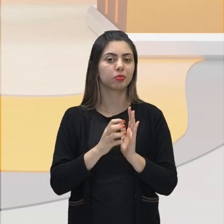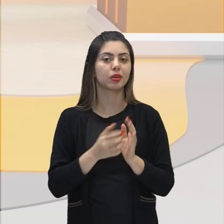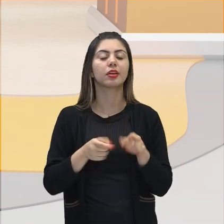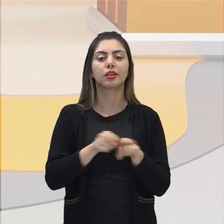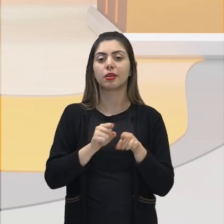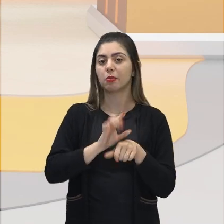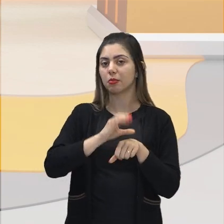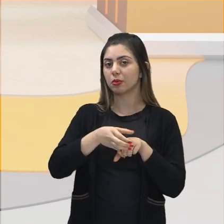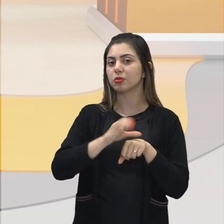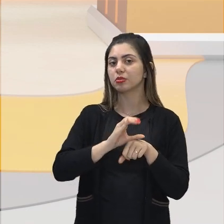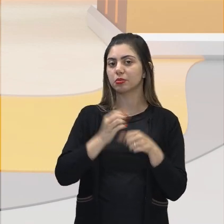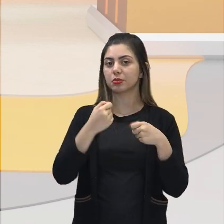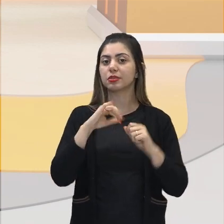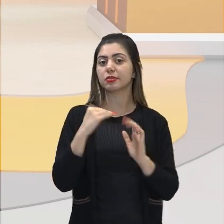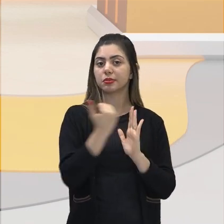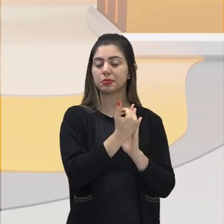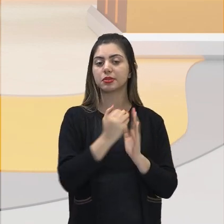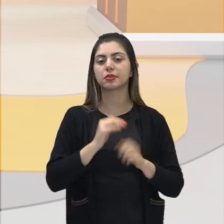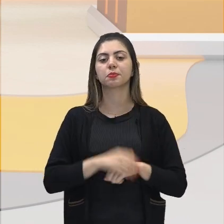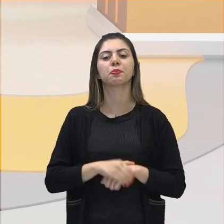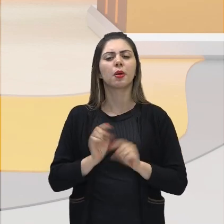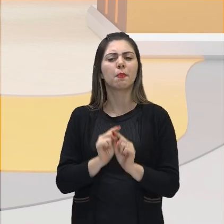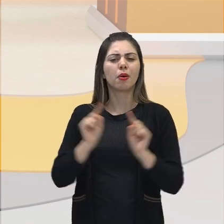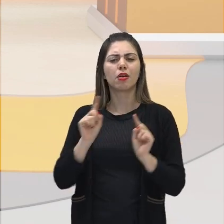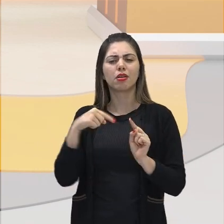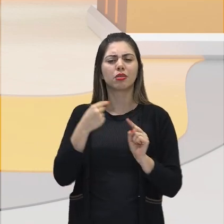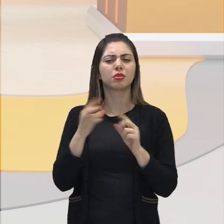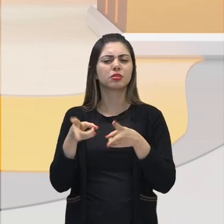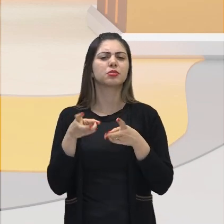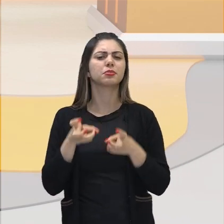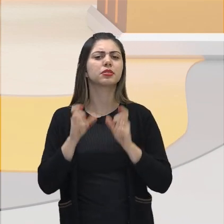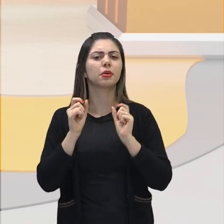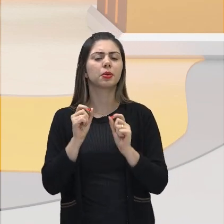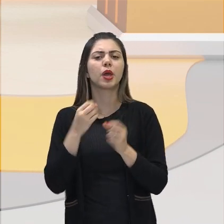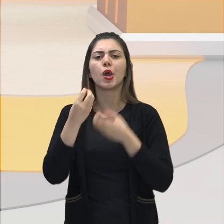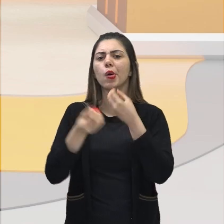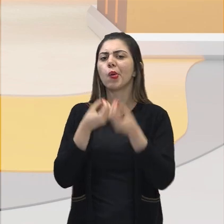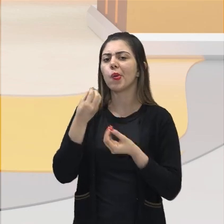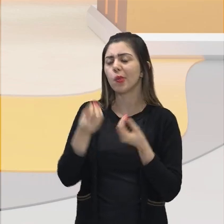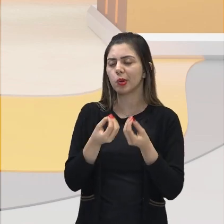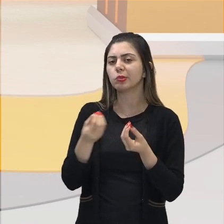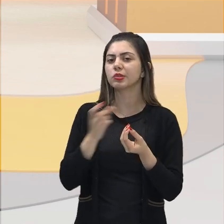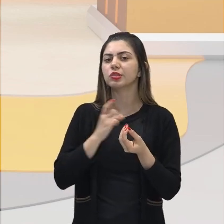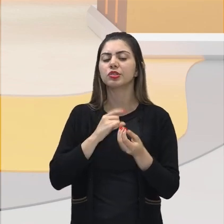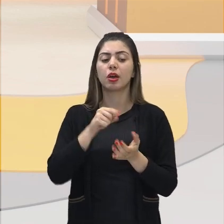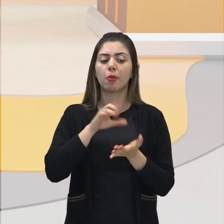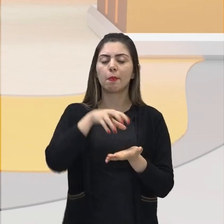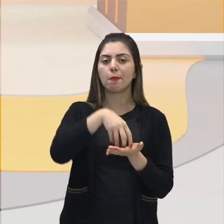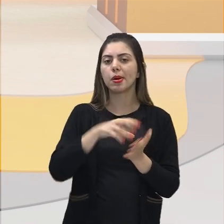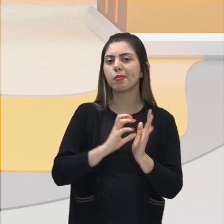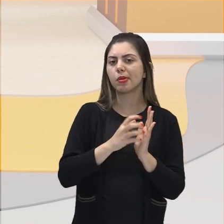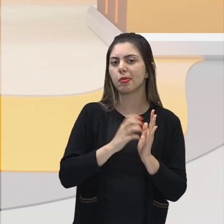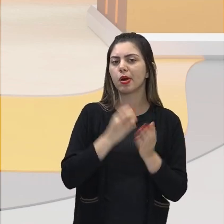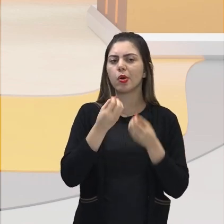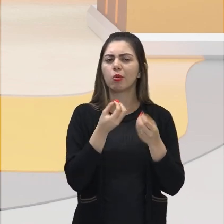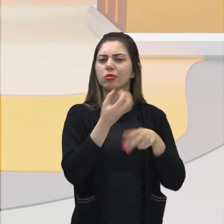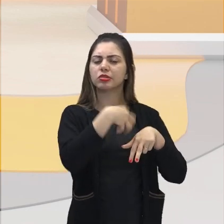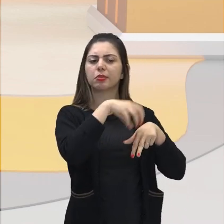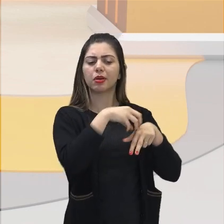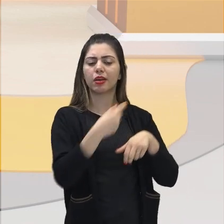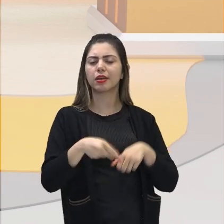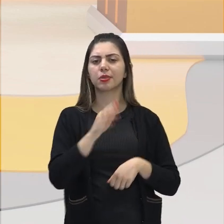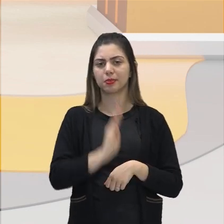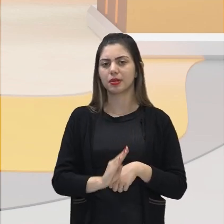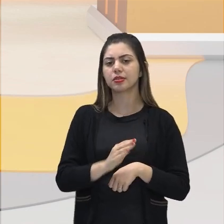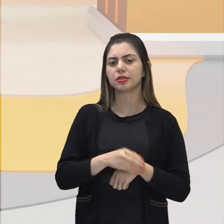constituição. No entanto, a gente vai perceber que como funcionava esse parlamento, essa monarquia parlamentarista no Brasil,